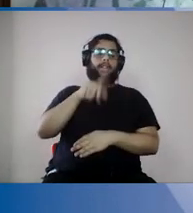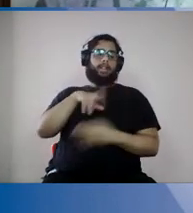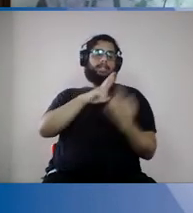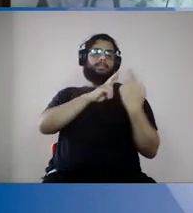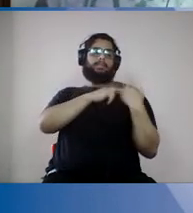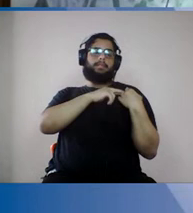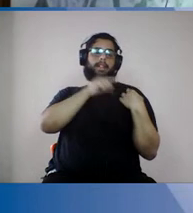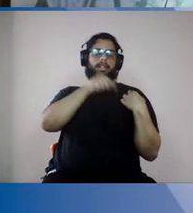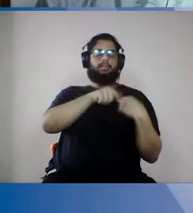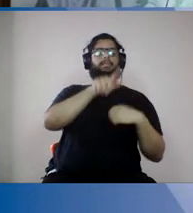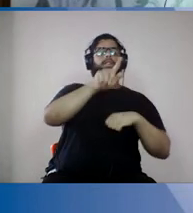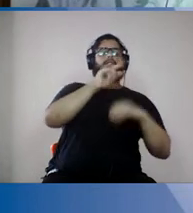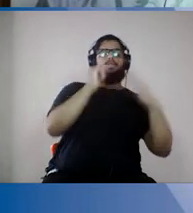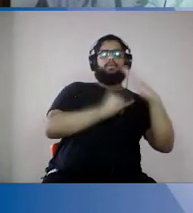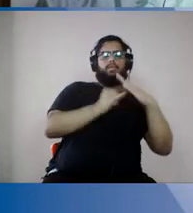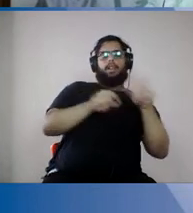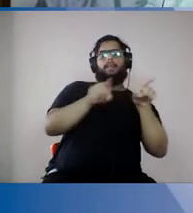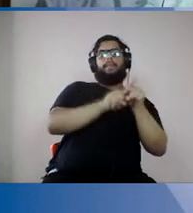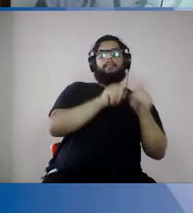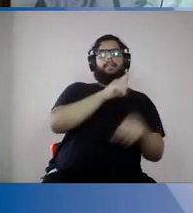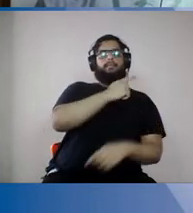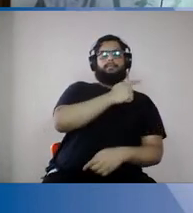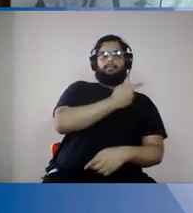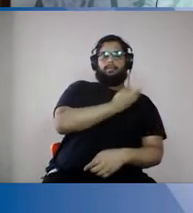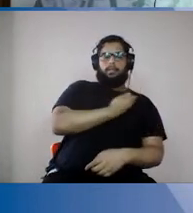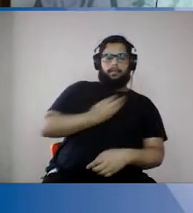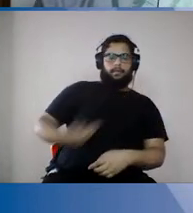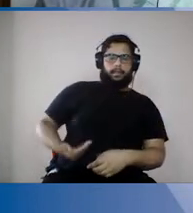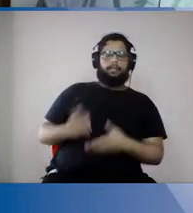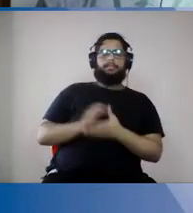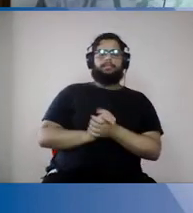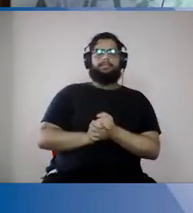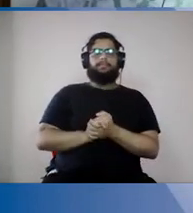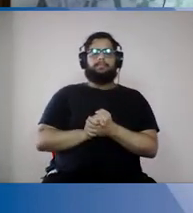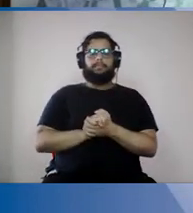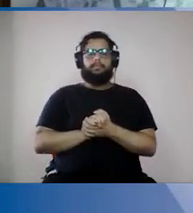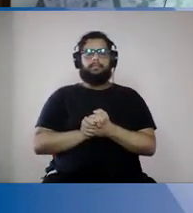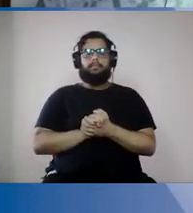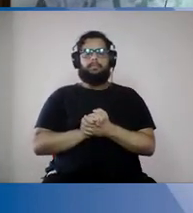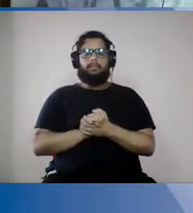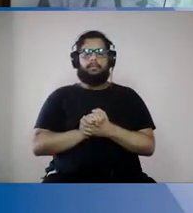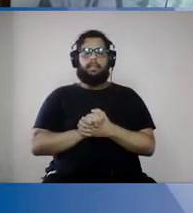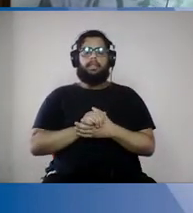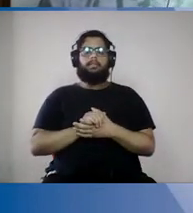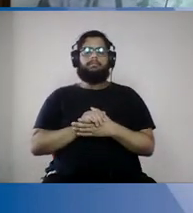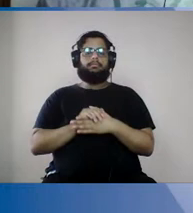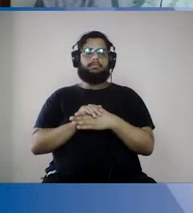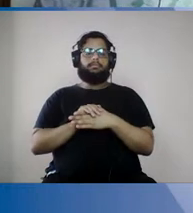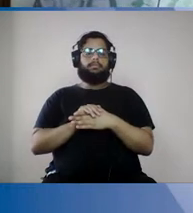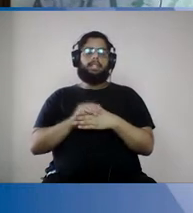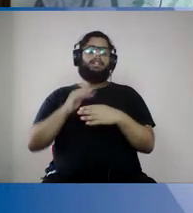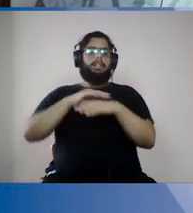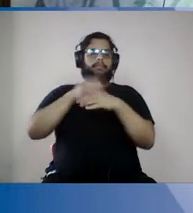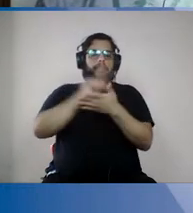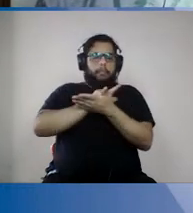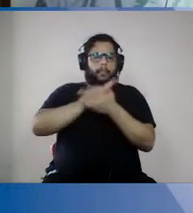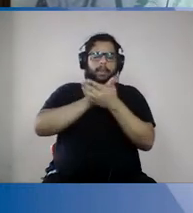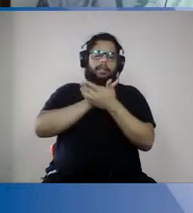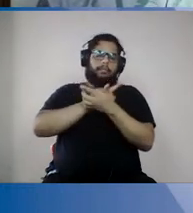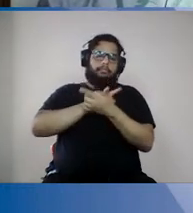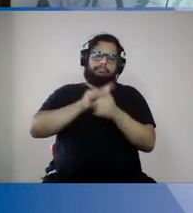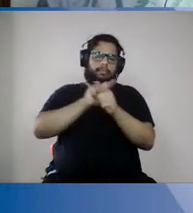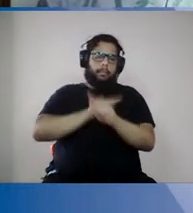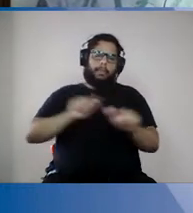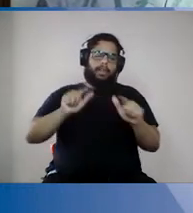governamental e institucional, o isolamento de doentes e quarentenas de contactantes é responsabilidade dos dois, tanto individual quanto governamental.